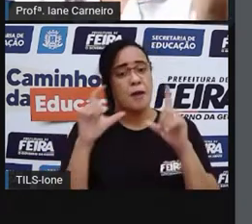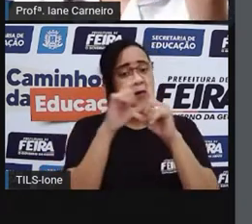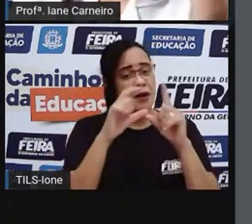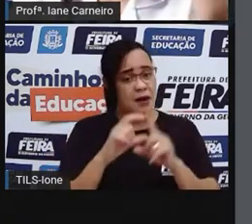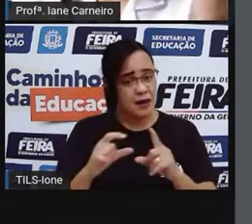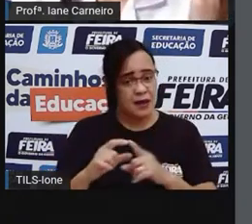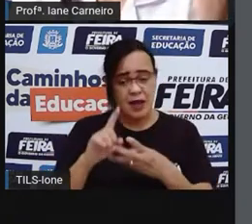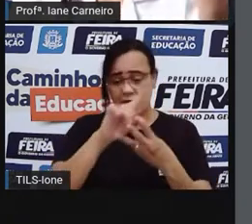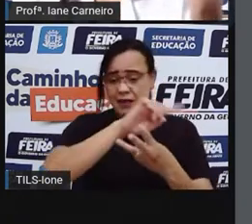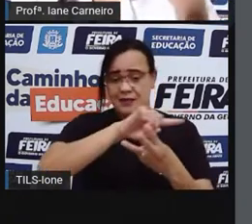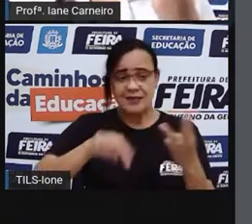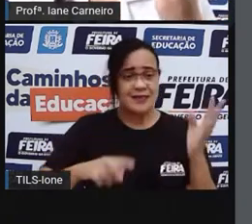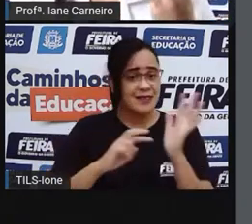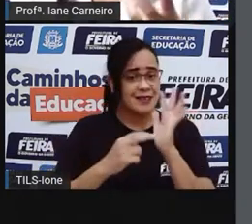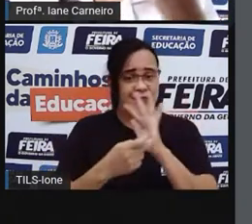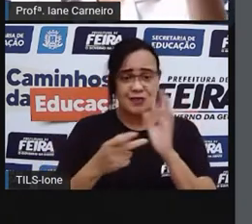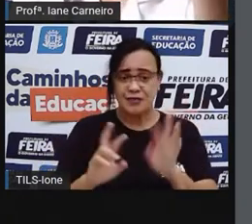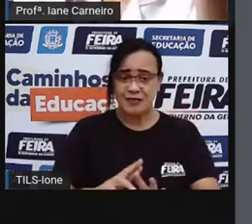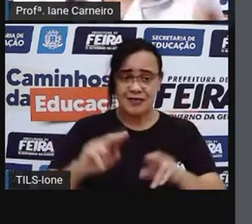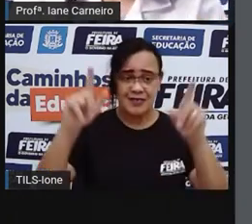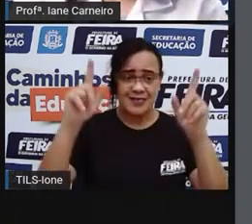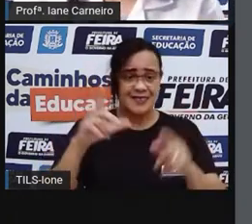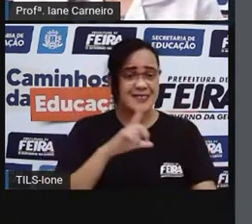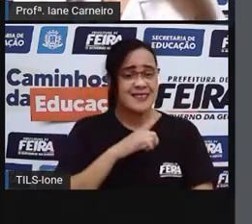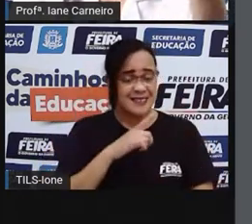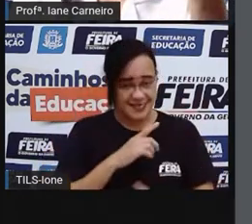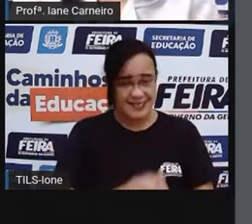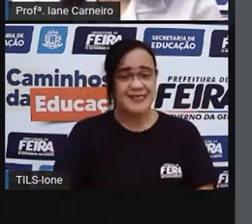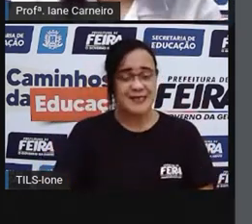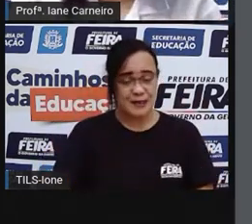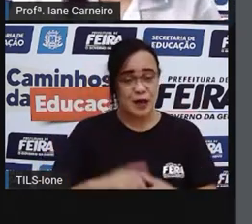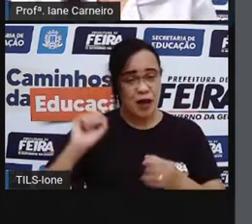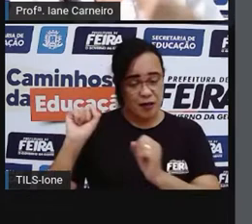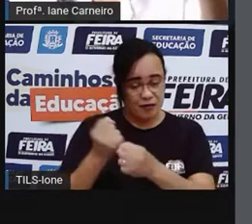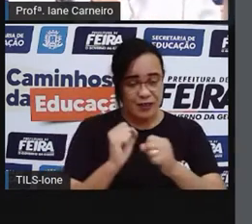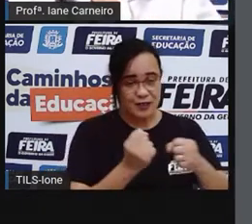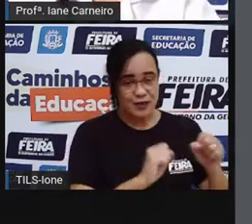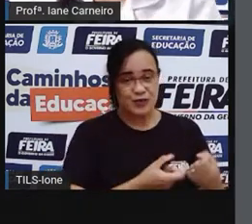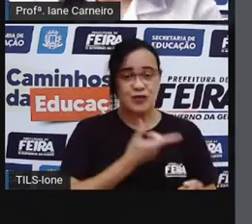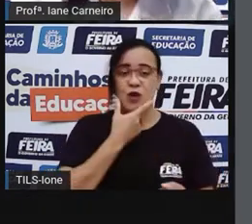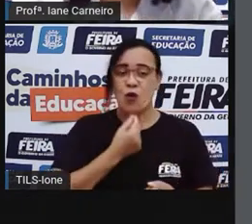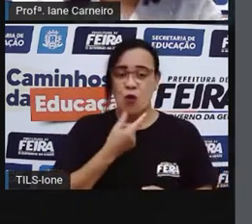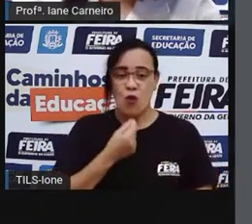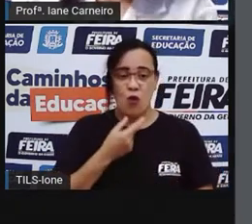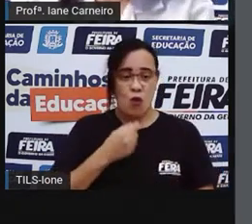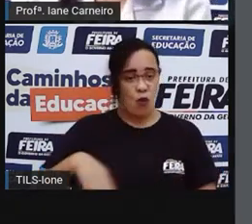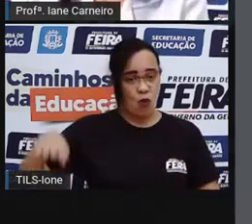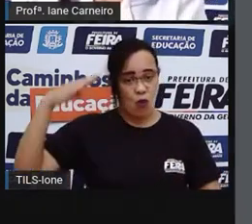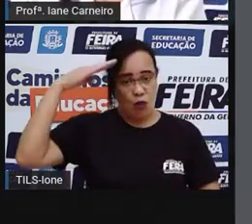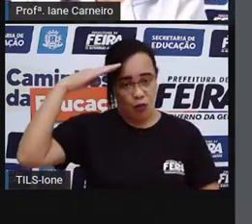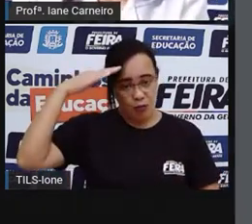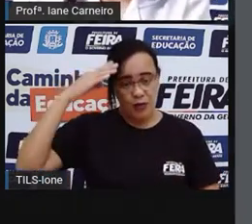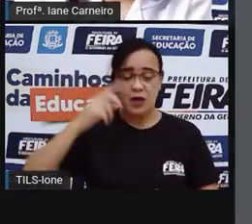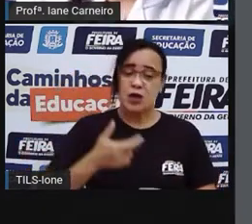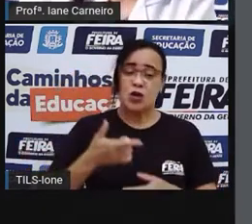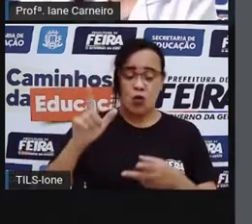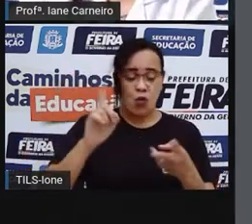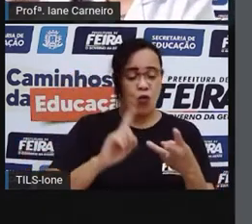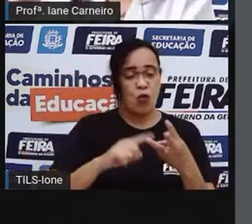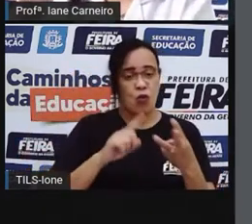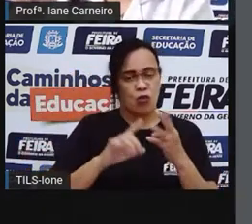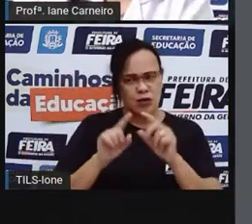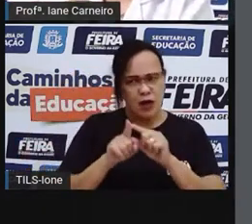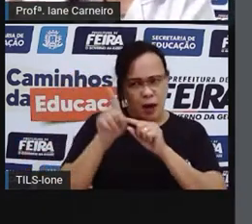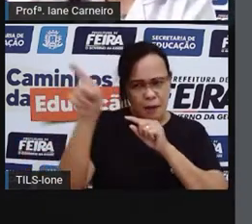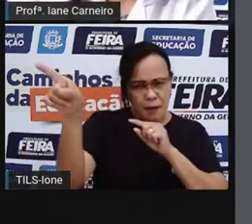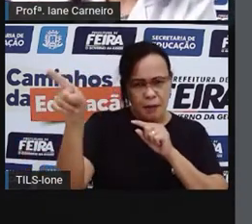tem três significados diferentes. O cabo da vassoura, o cabo militar e o cabo que aponta para o mar. Então, a